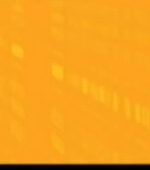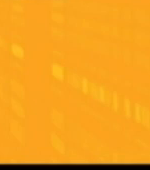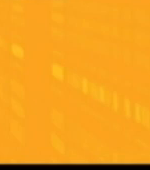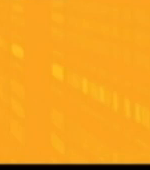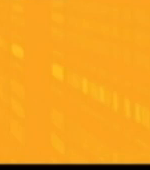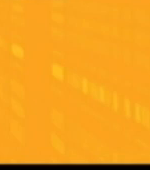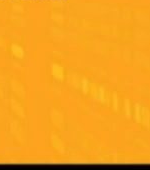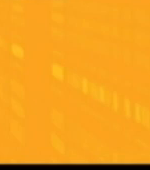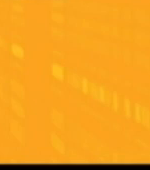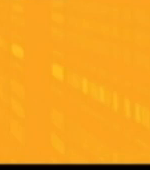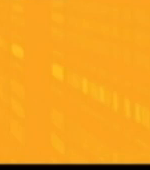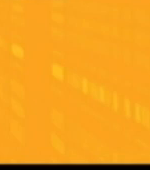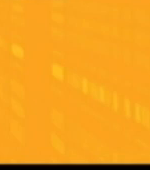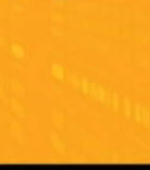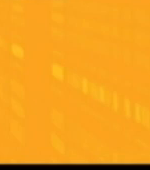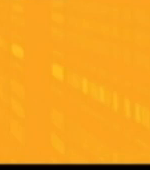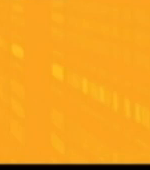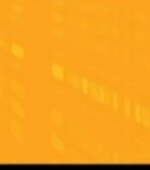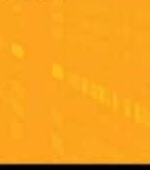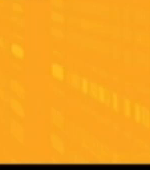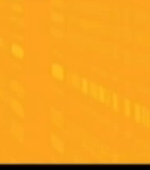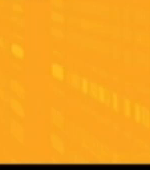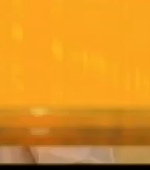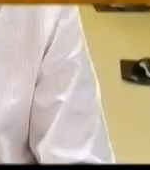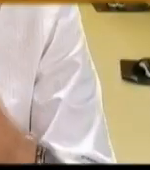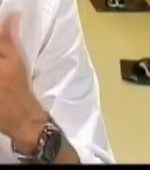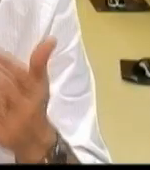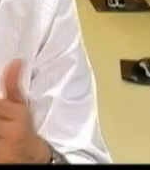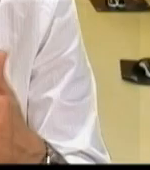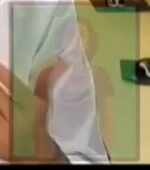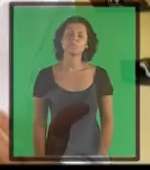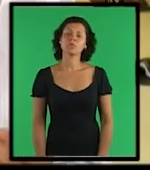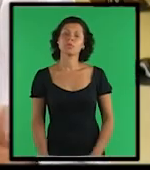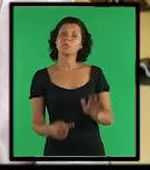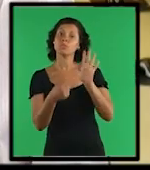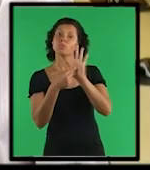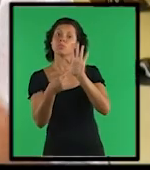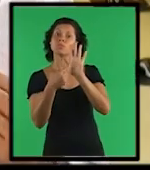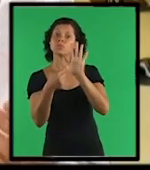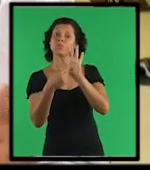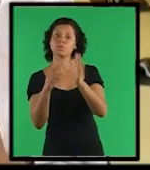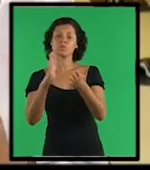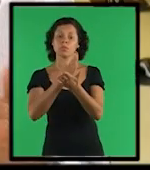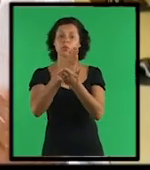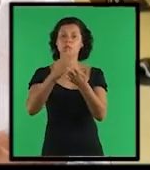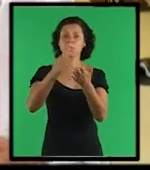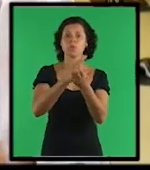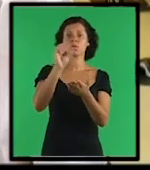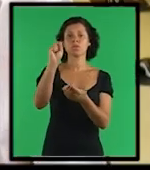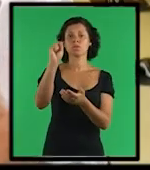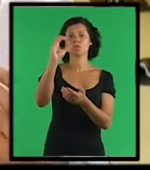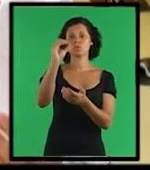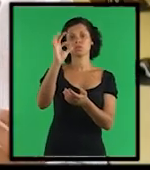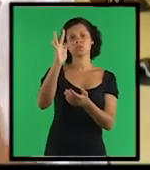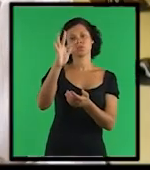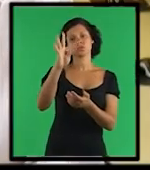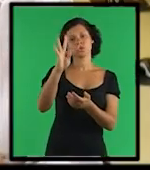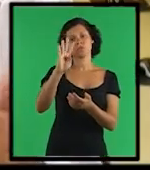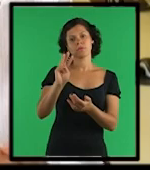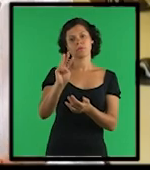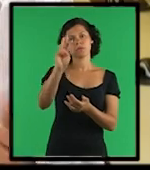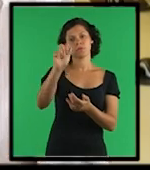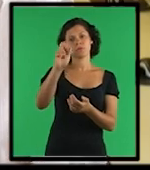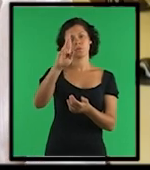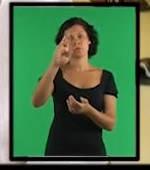experiência entre diversas áreas de conhecimento. Vamos citar alguns softwares que dão suporte a atividades educacionais de